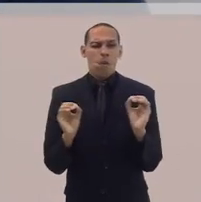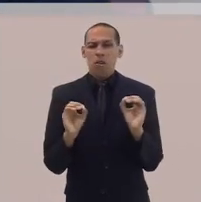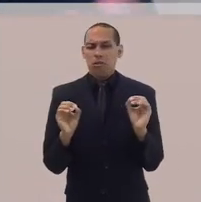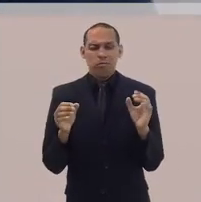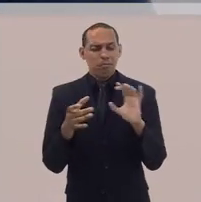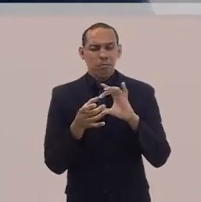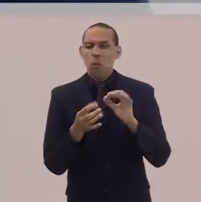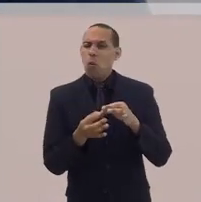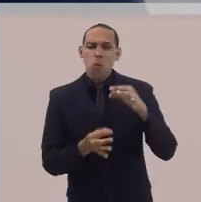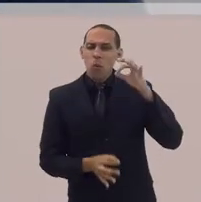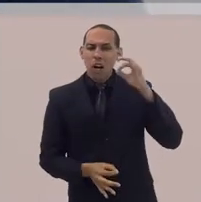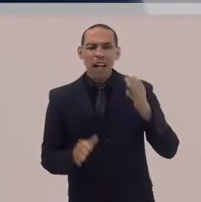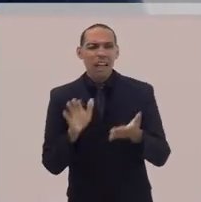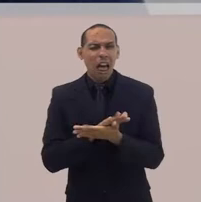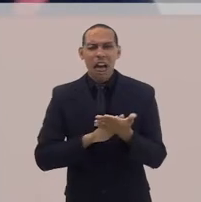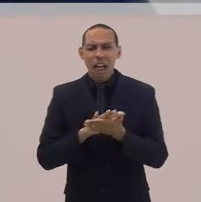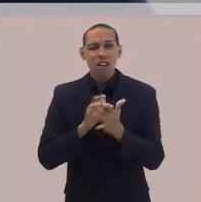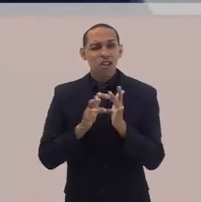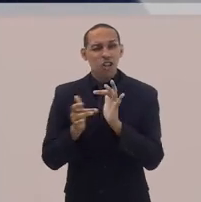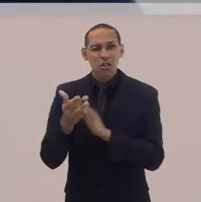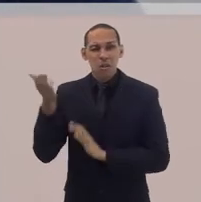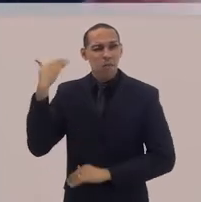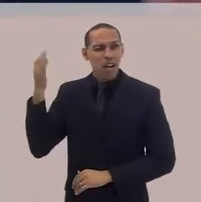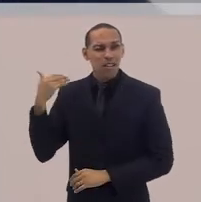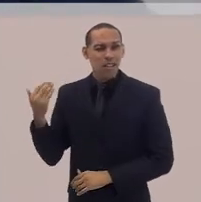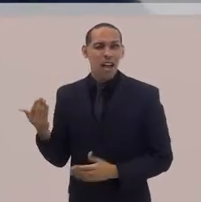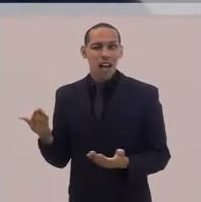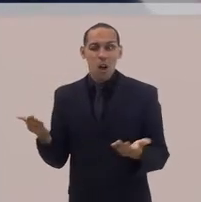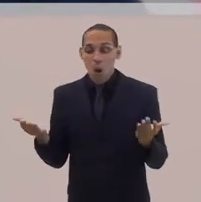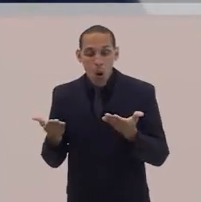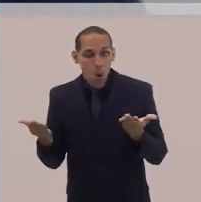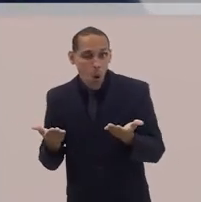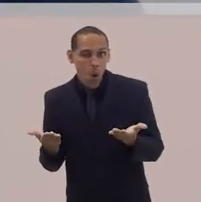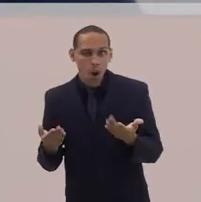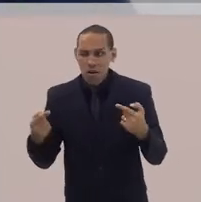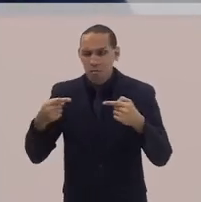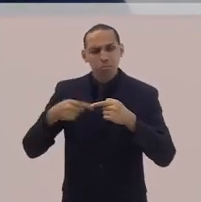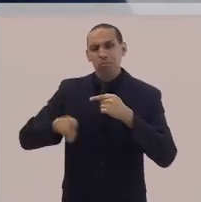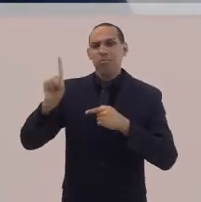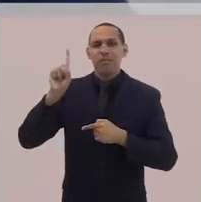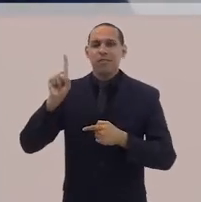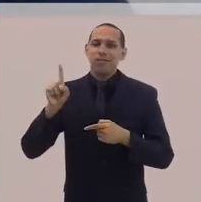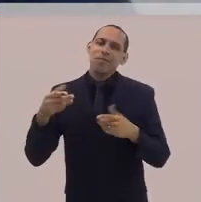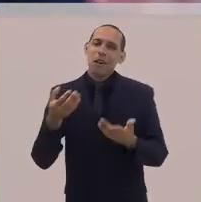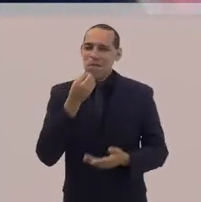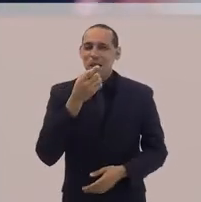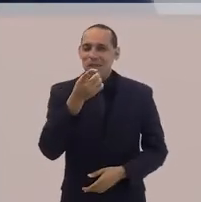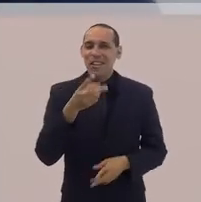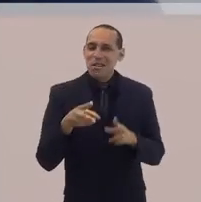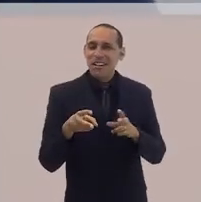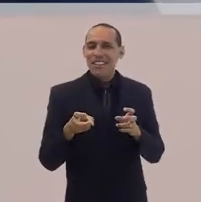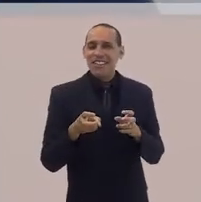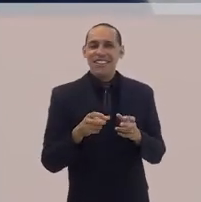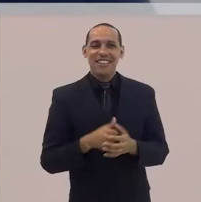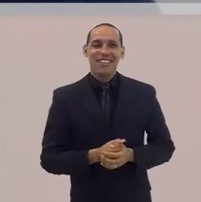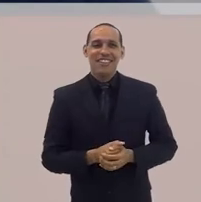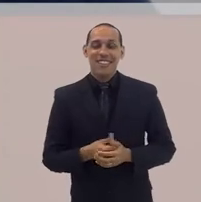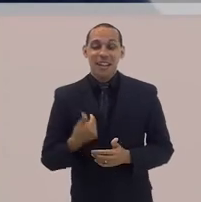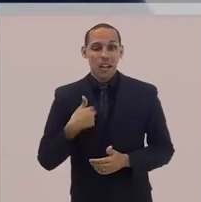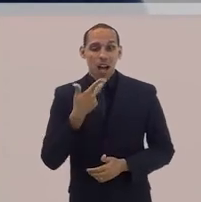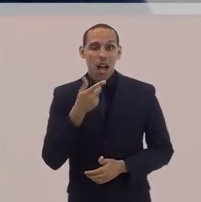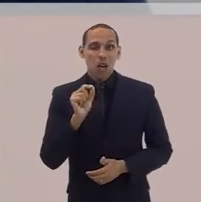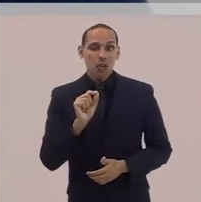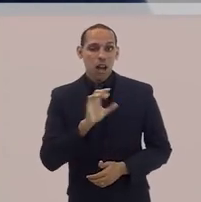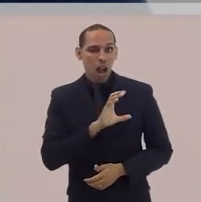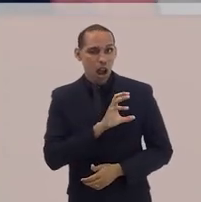Não tem nenhuma coerência com quem Jesus foi e com quem Jesus é. Portanto, que bom que você percebeu isso. Quando